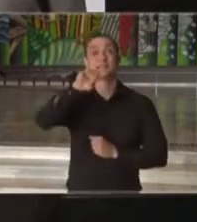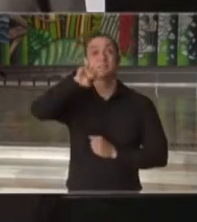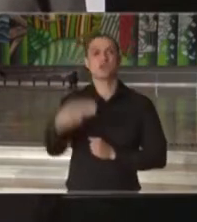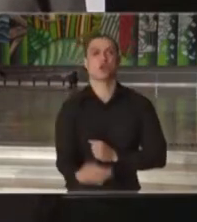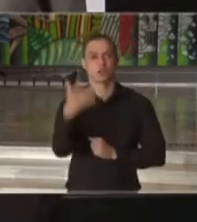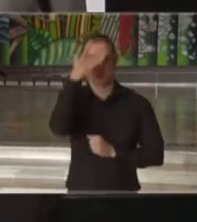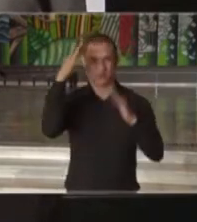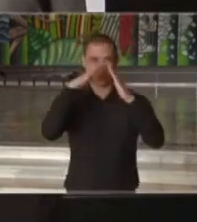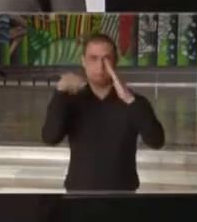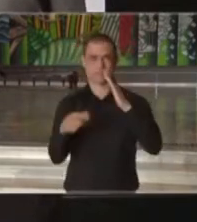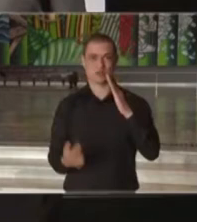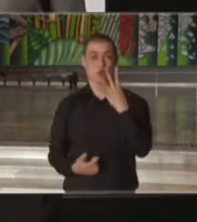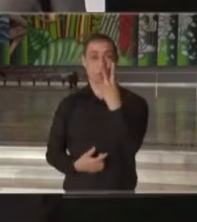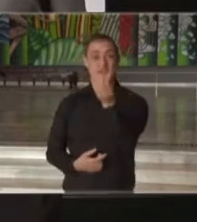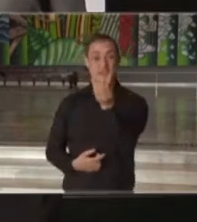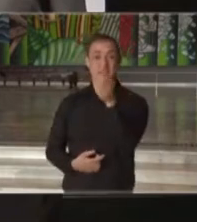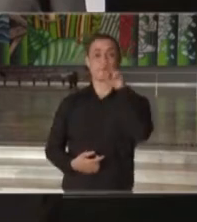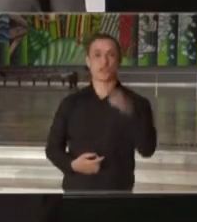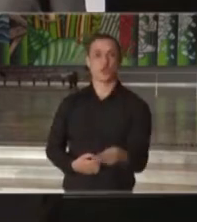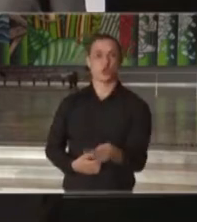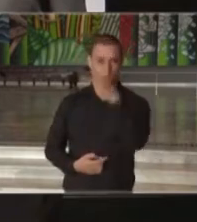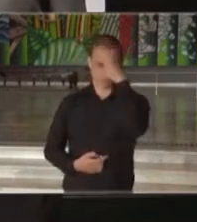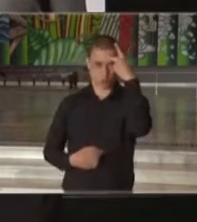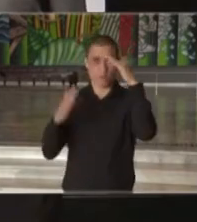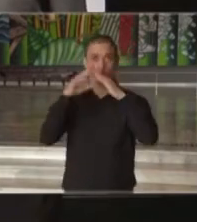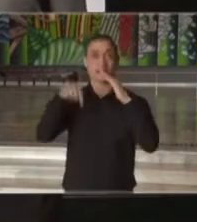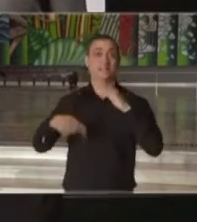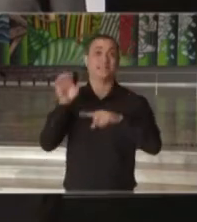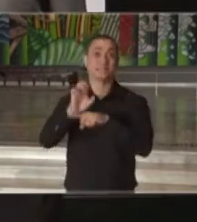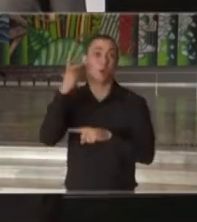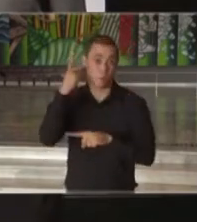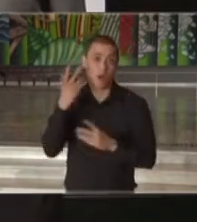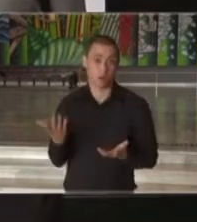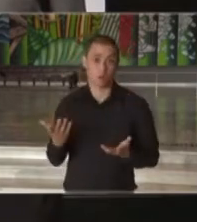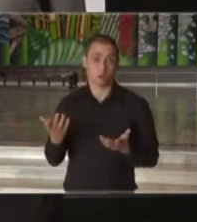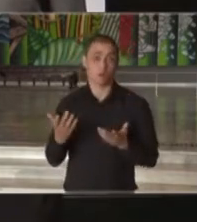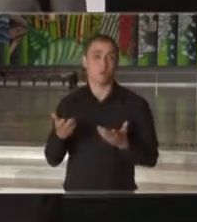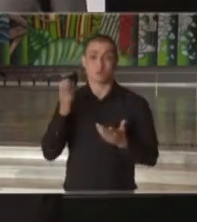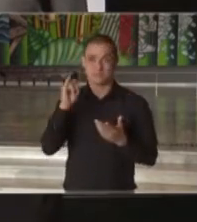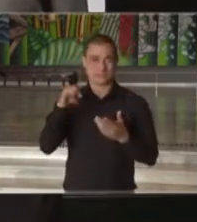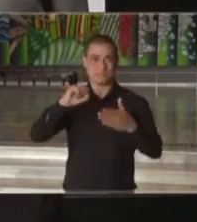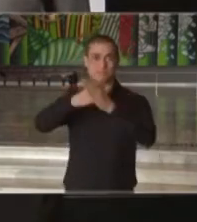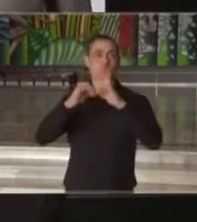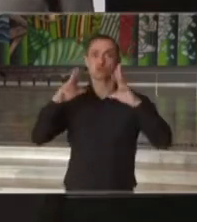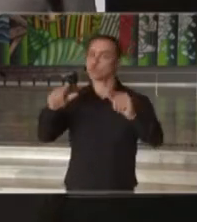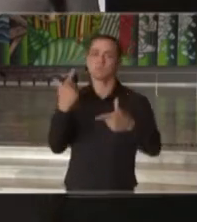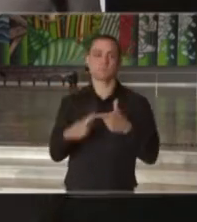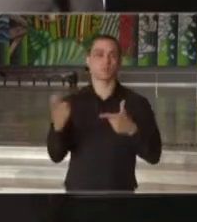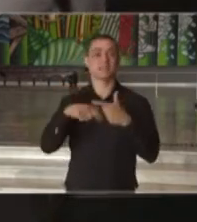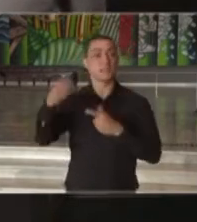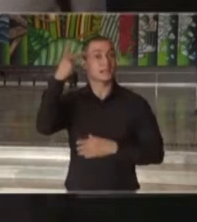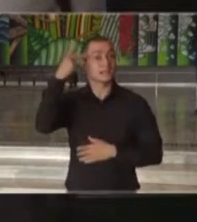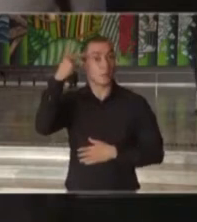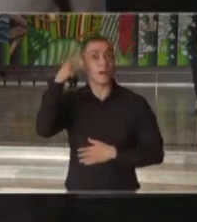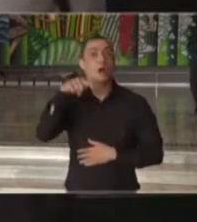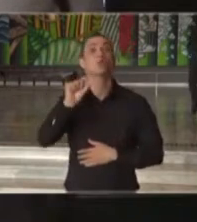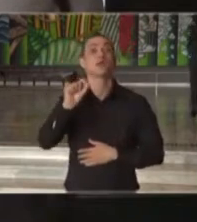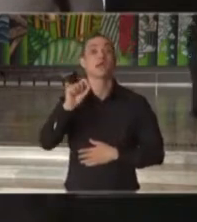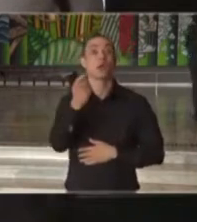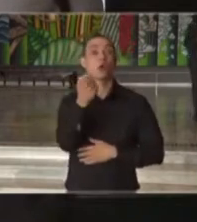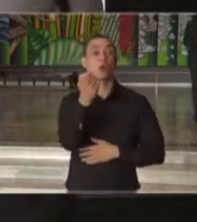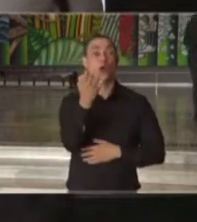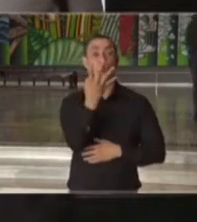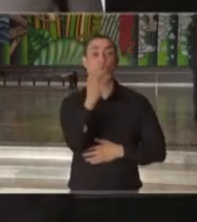brasileiros e de 46 milhões destes brasileiros aqui em São Paulo. Lembrando também, Eduarda, que São Paulo concentra quase